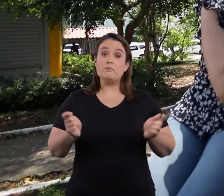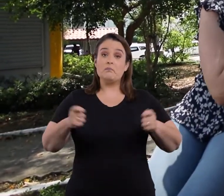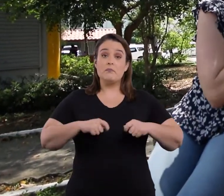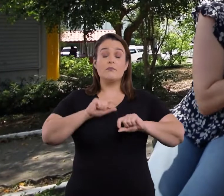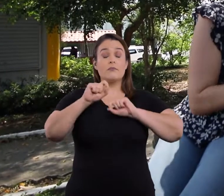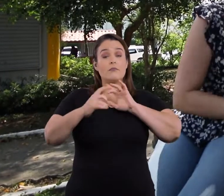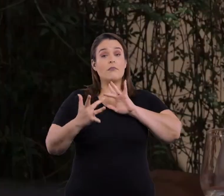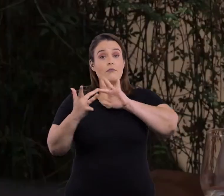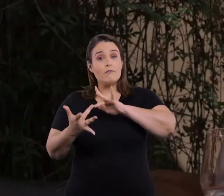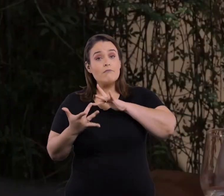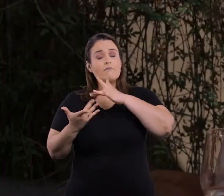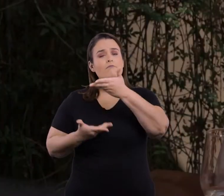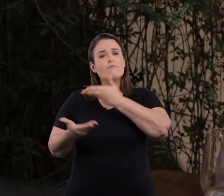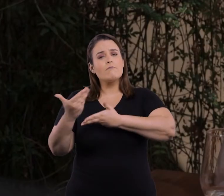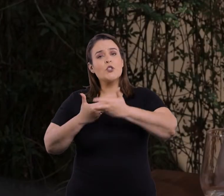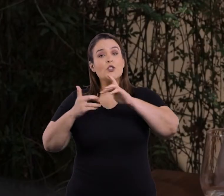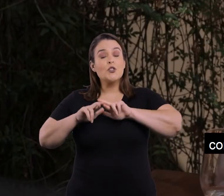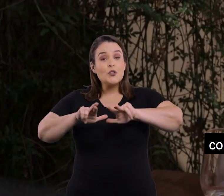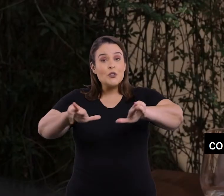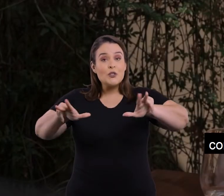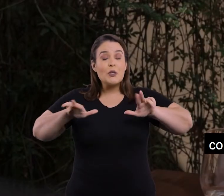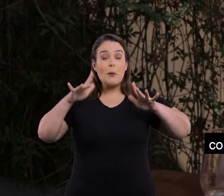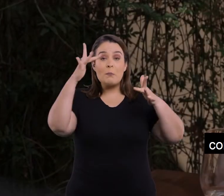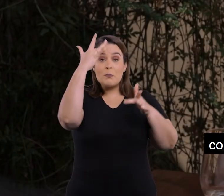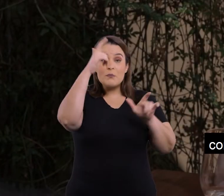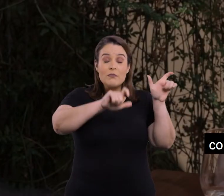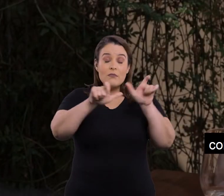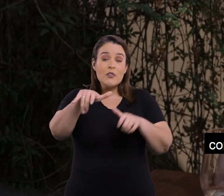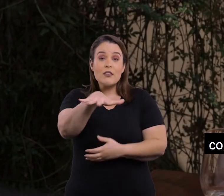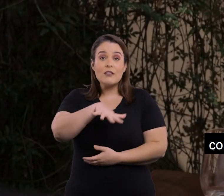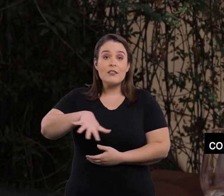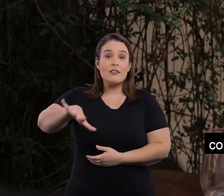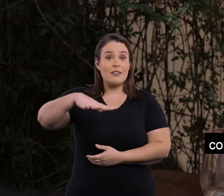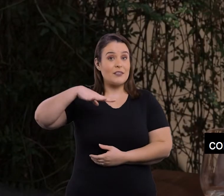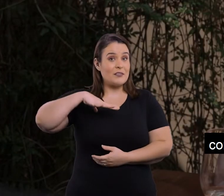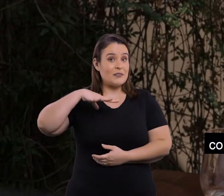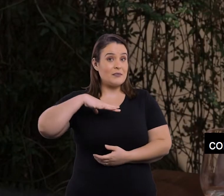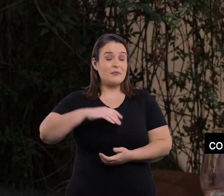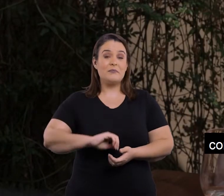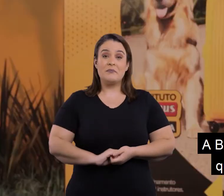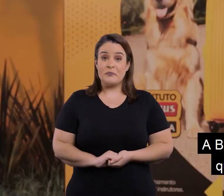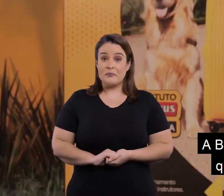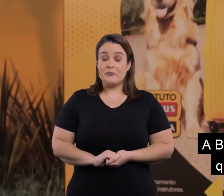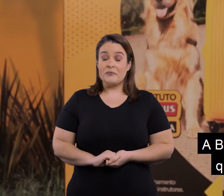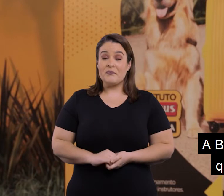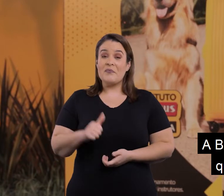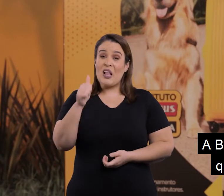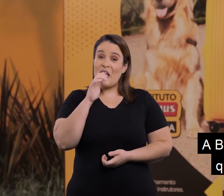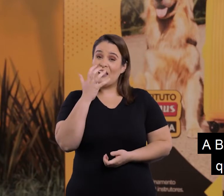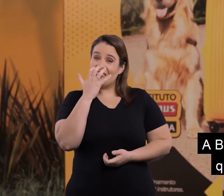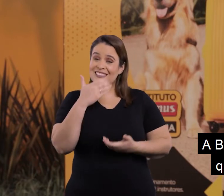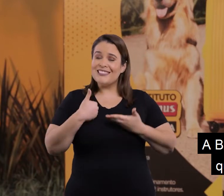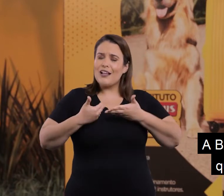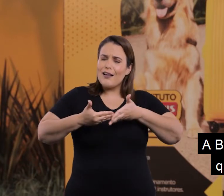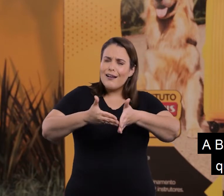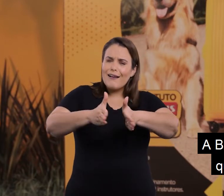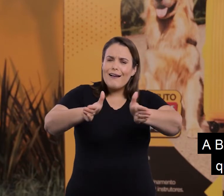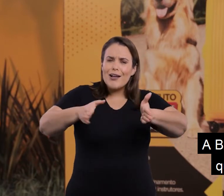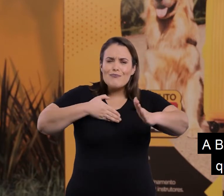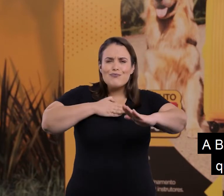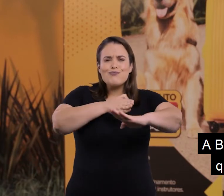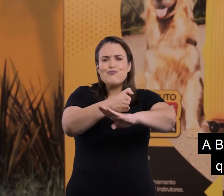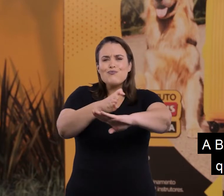propicia uma interação diferente com as pessoas, com o ambiente, com a cidade. A Baduska abriu